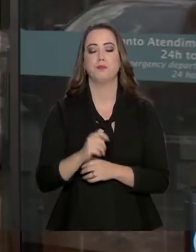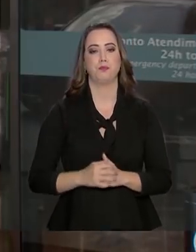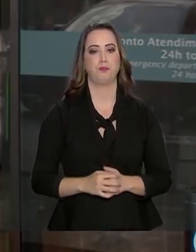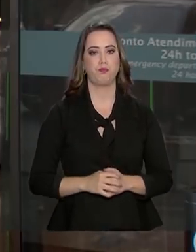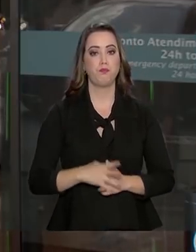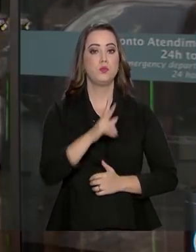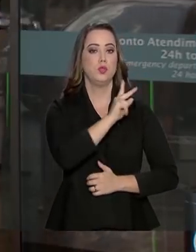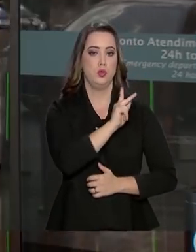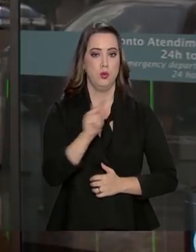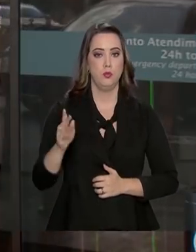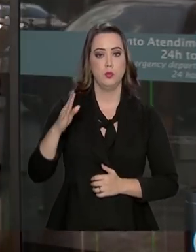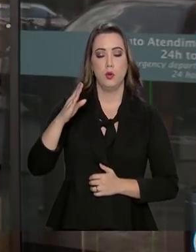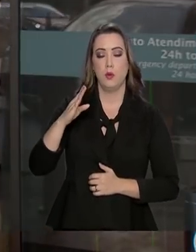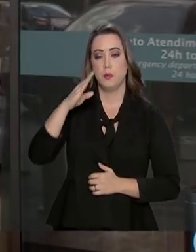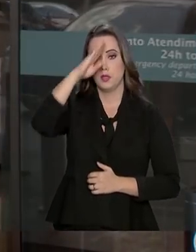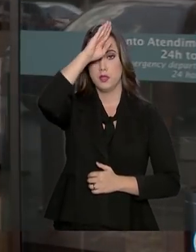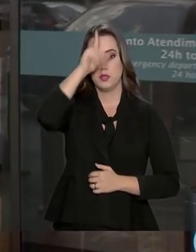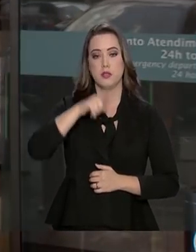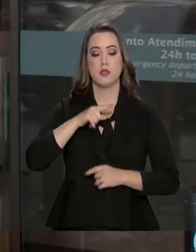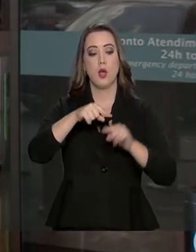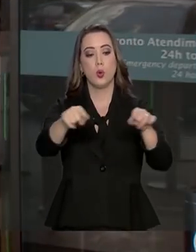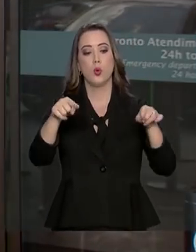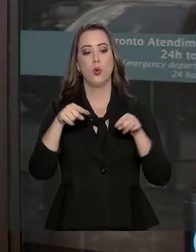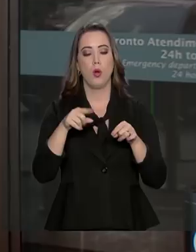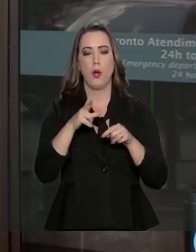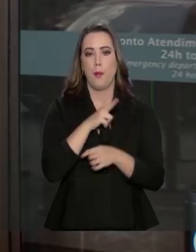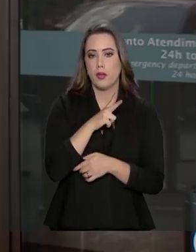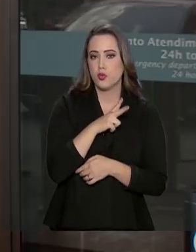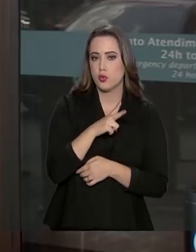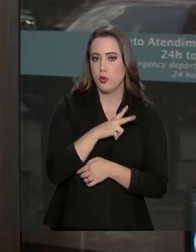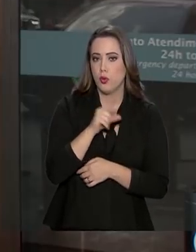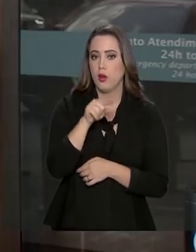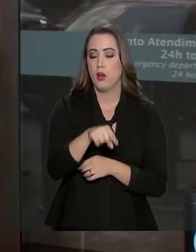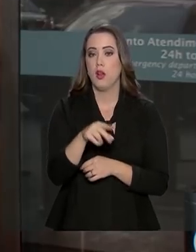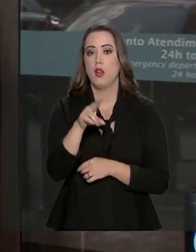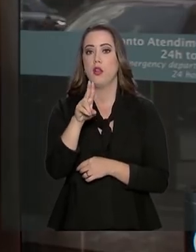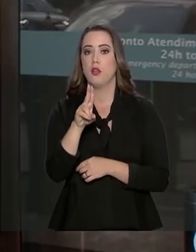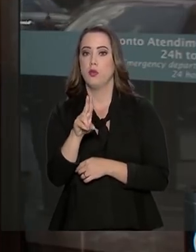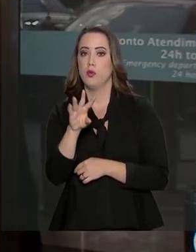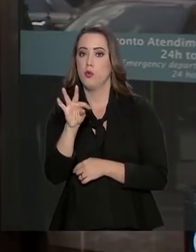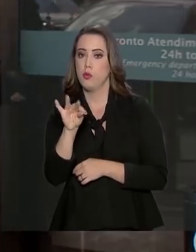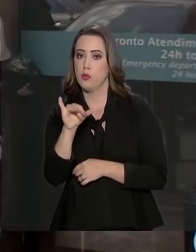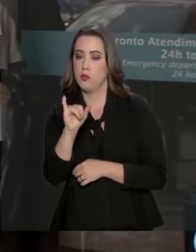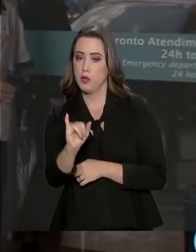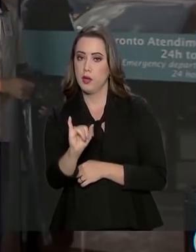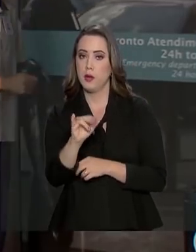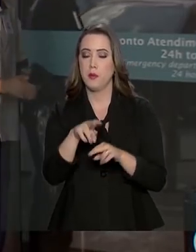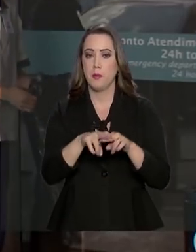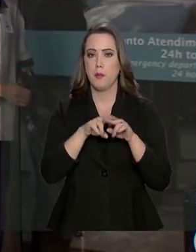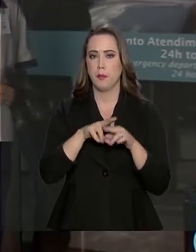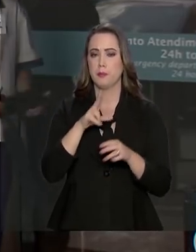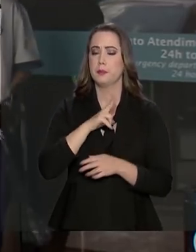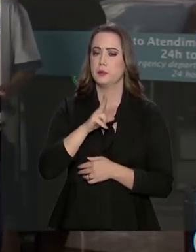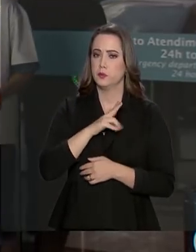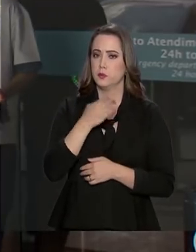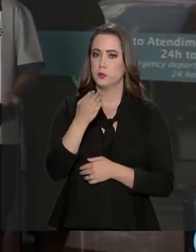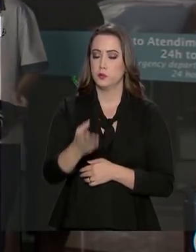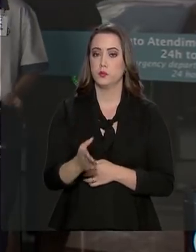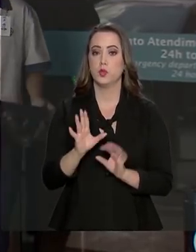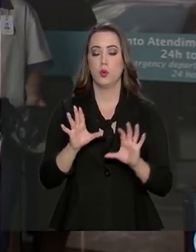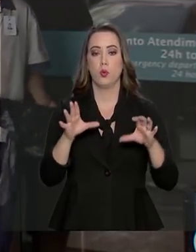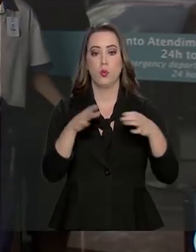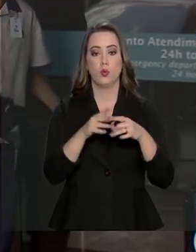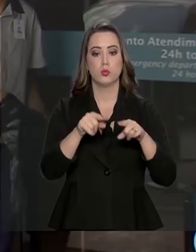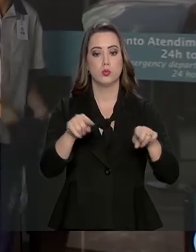permanece em um quarto privativo na unidade de terapia intensiva por uma questão de privacidade o gabinete